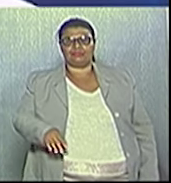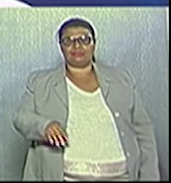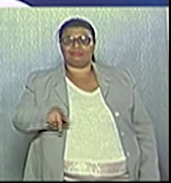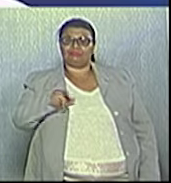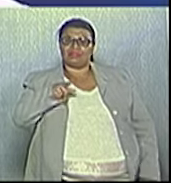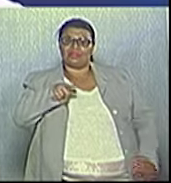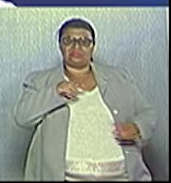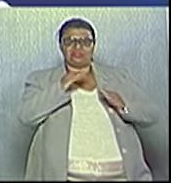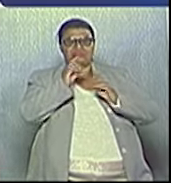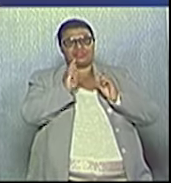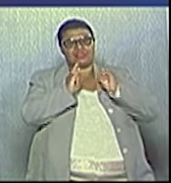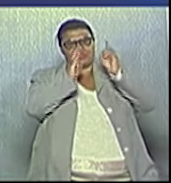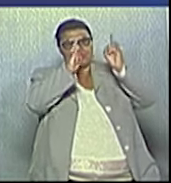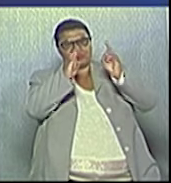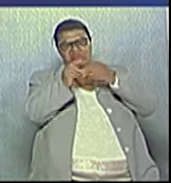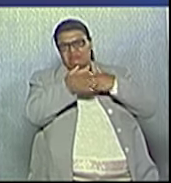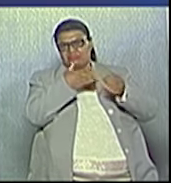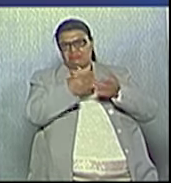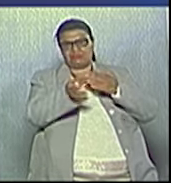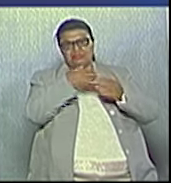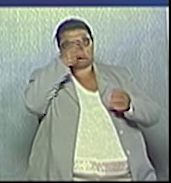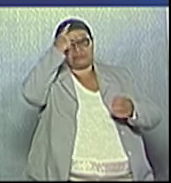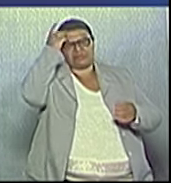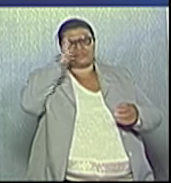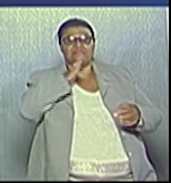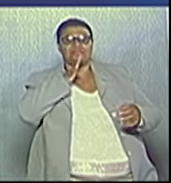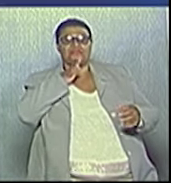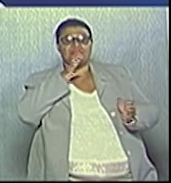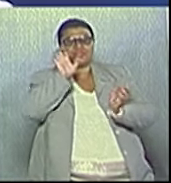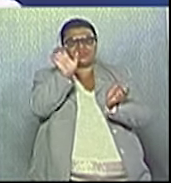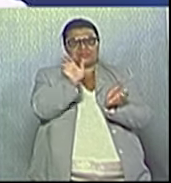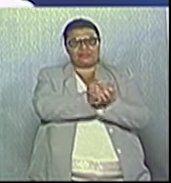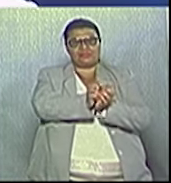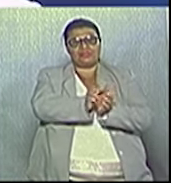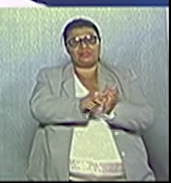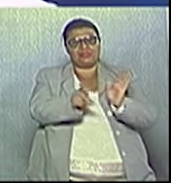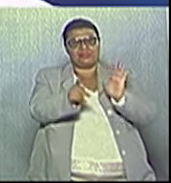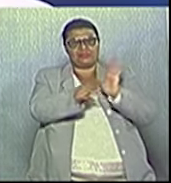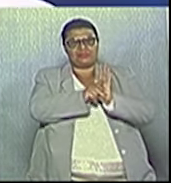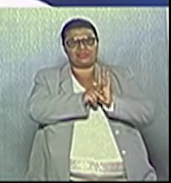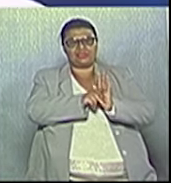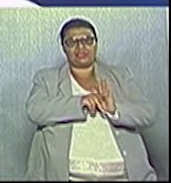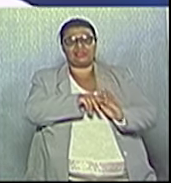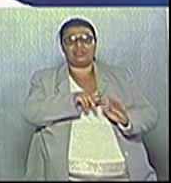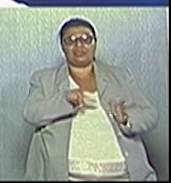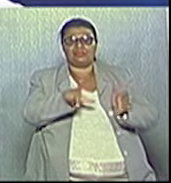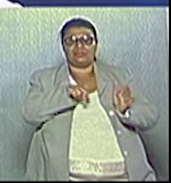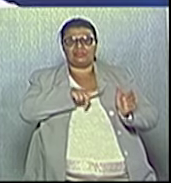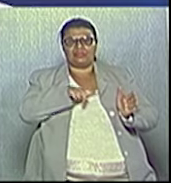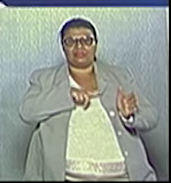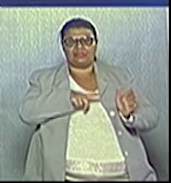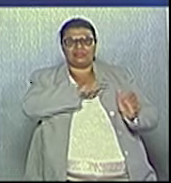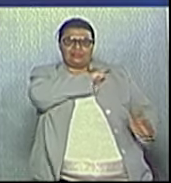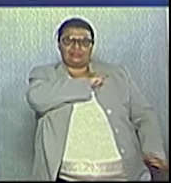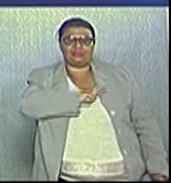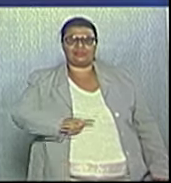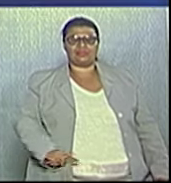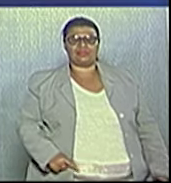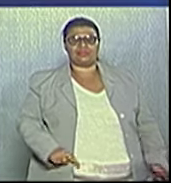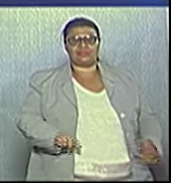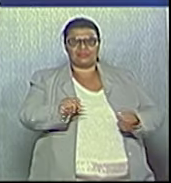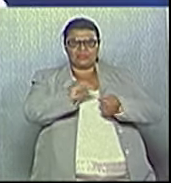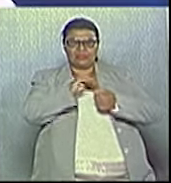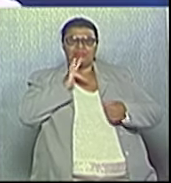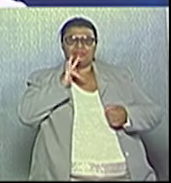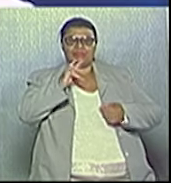você cita, qualquer pessoa que conheça os projetos de Jacareí, qualquer candidato aqui, tem no seu programa de governo a continuidade também.